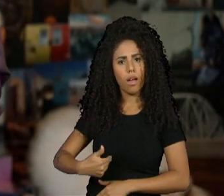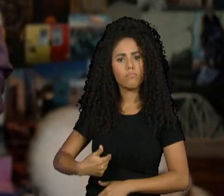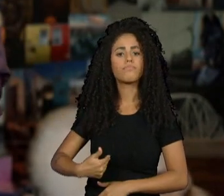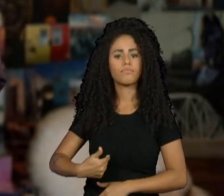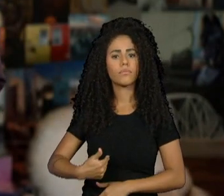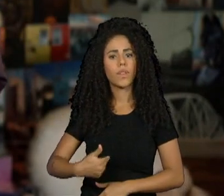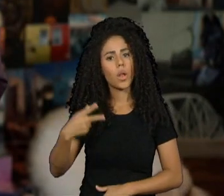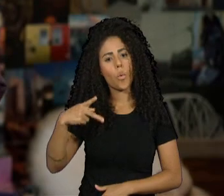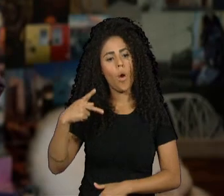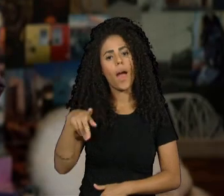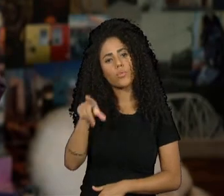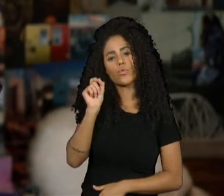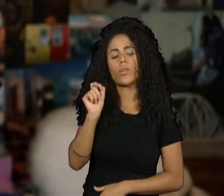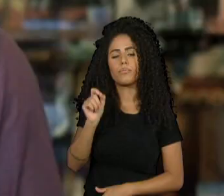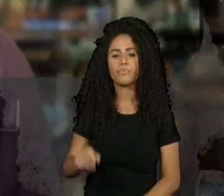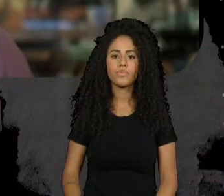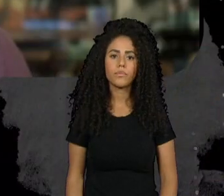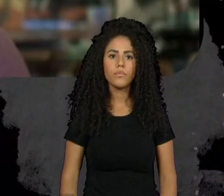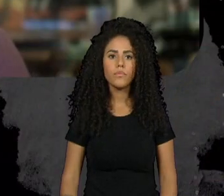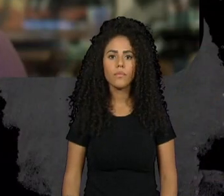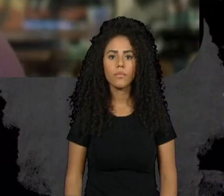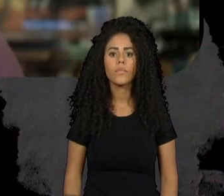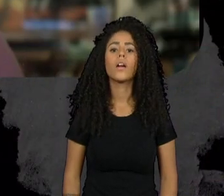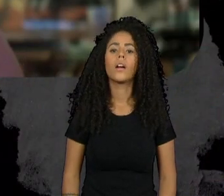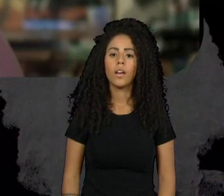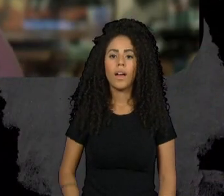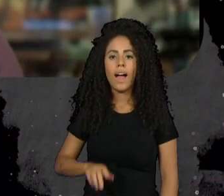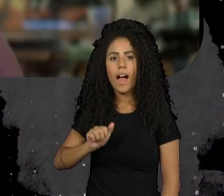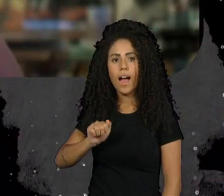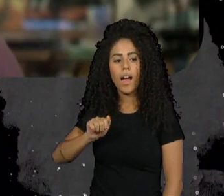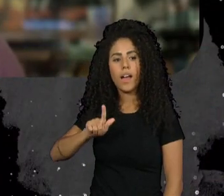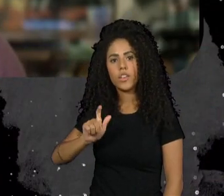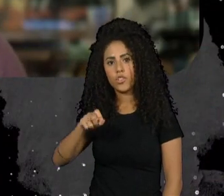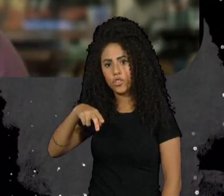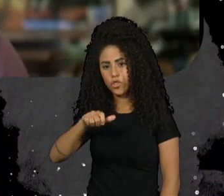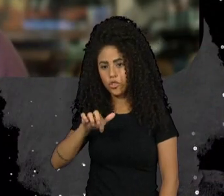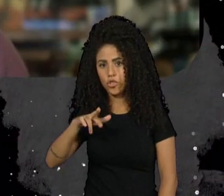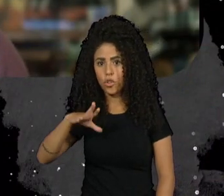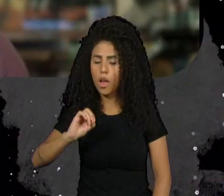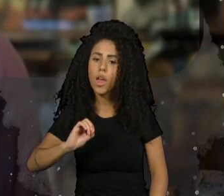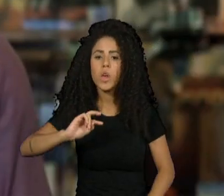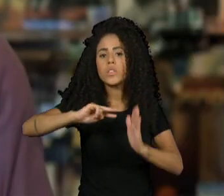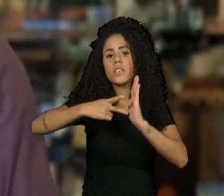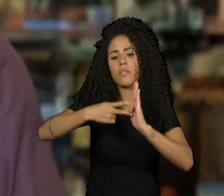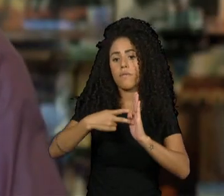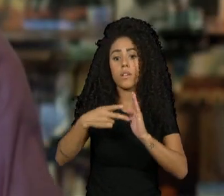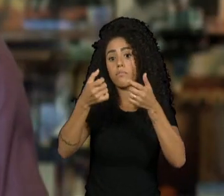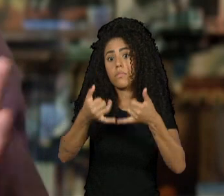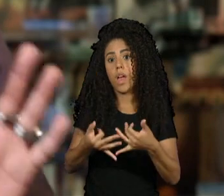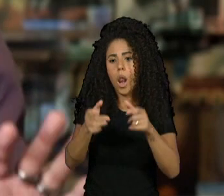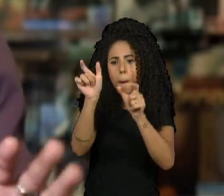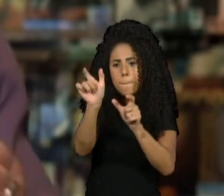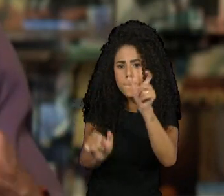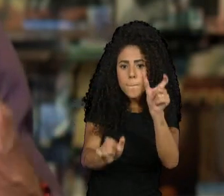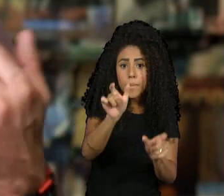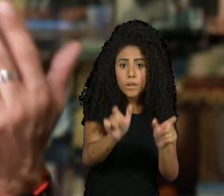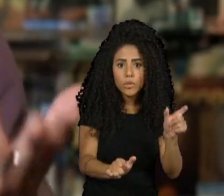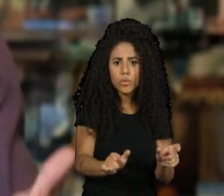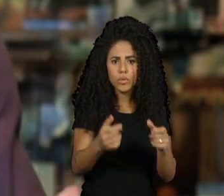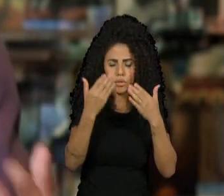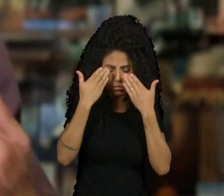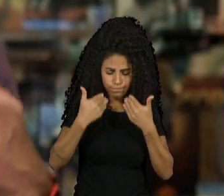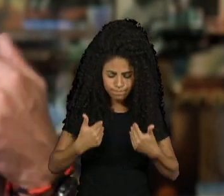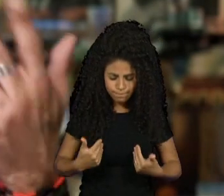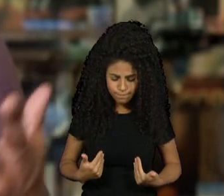respeito aí ao intersexual. A gênero justamente refere-se às pessoas que não se